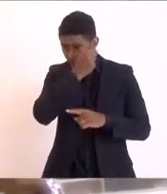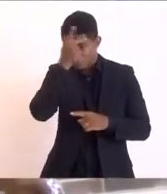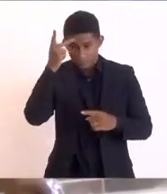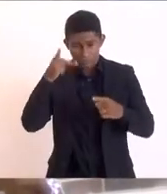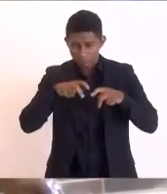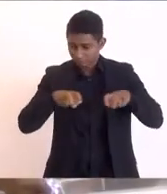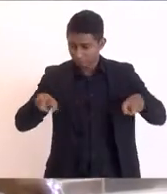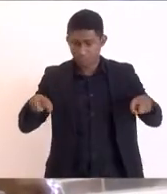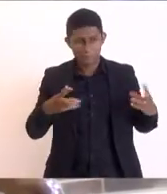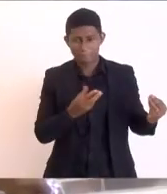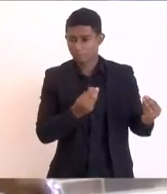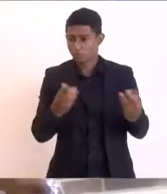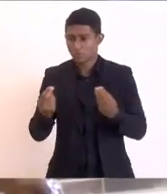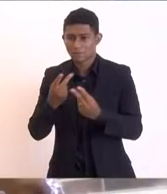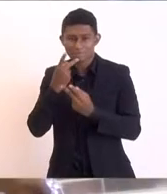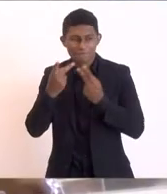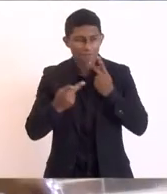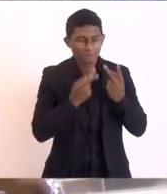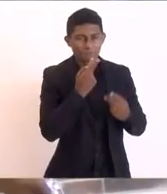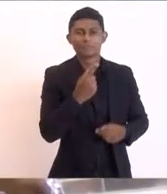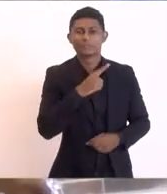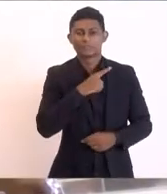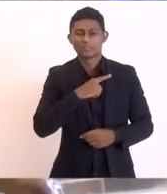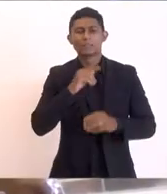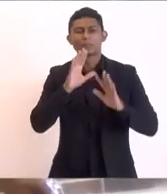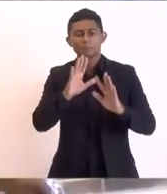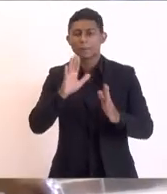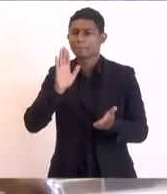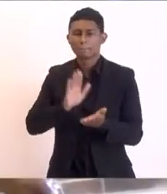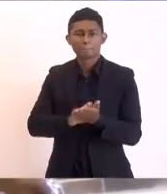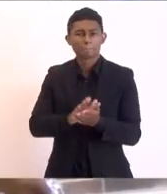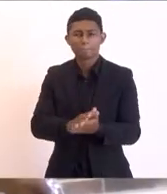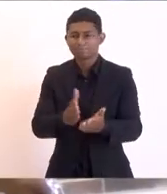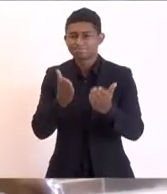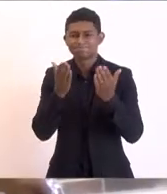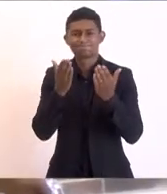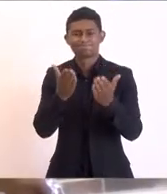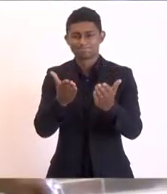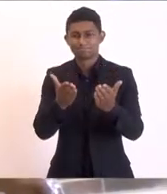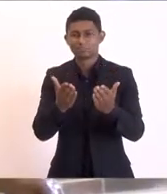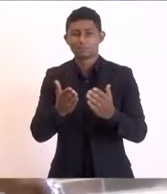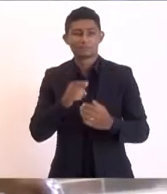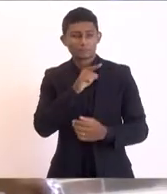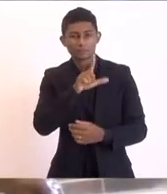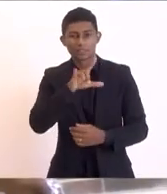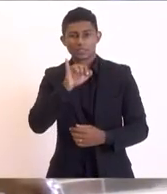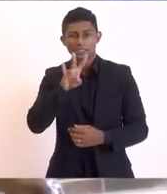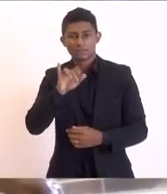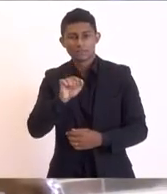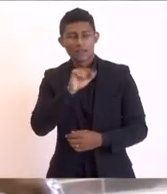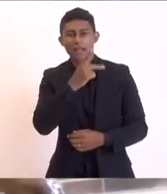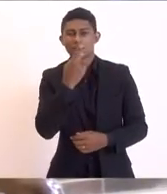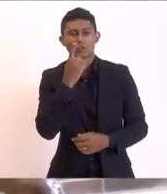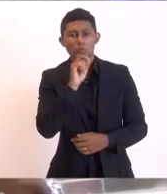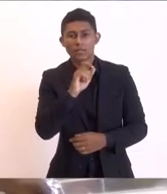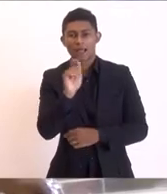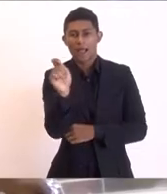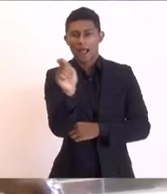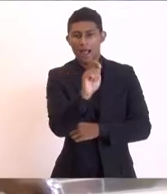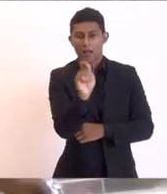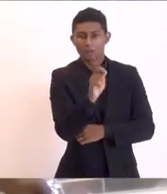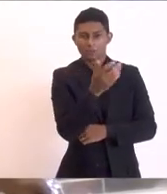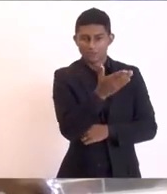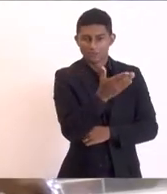ainda, mas apenas para parabenizar a vossa excelência e a Lívia fez a propaganda de Araruama.